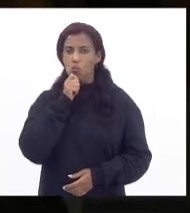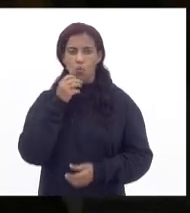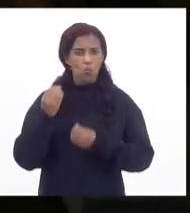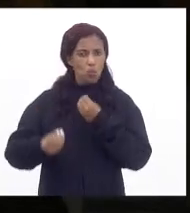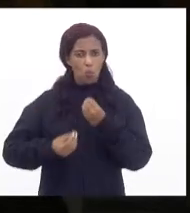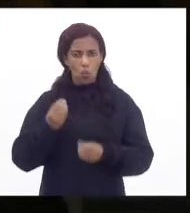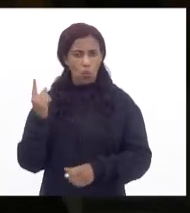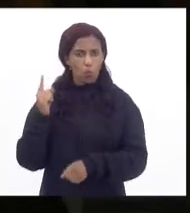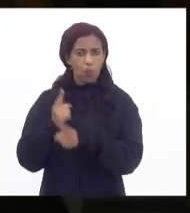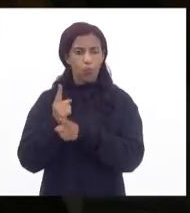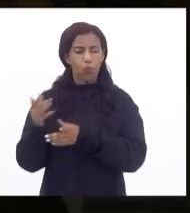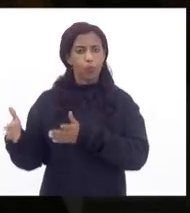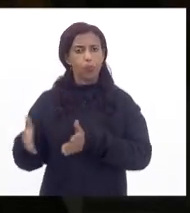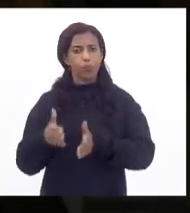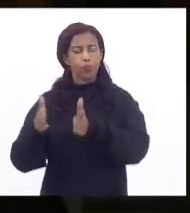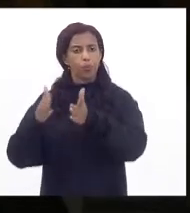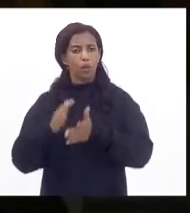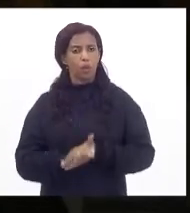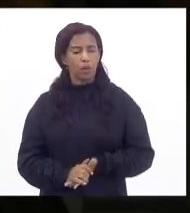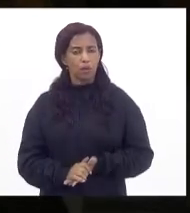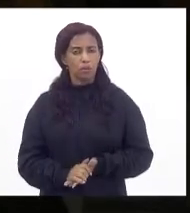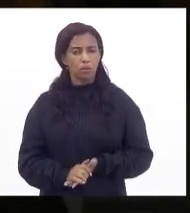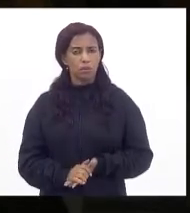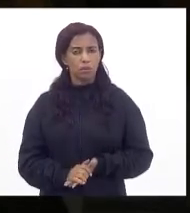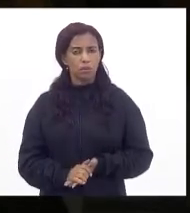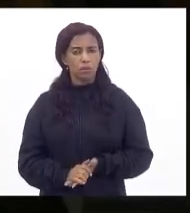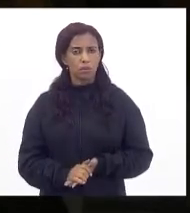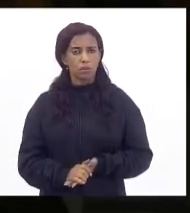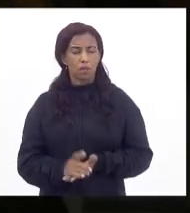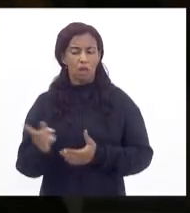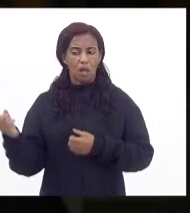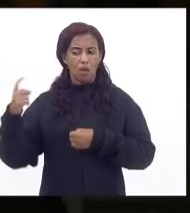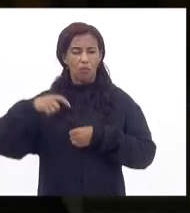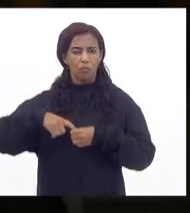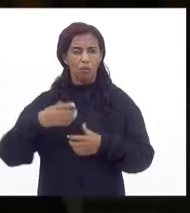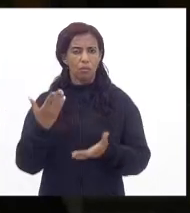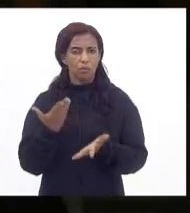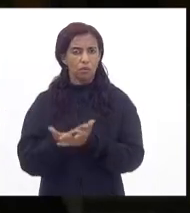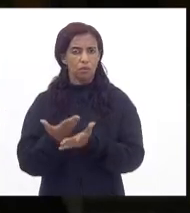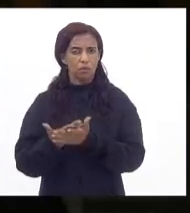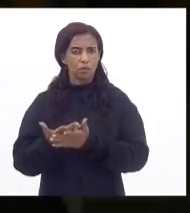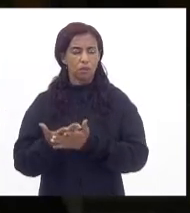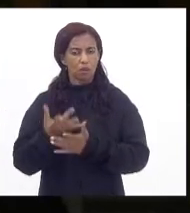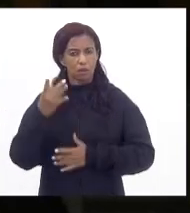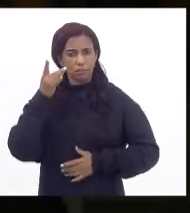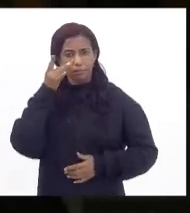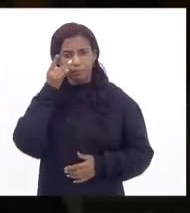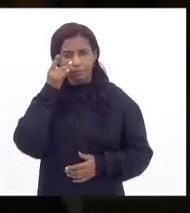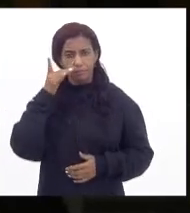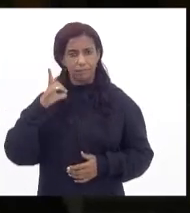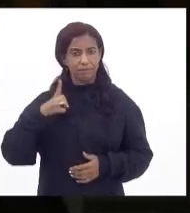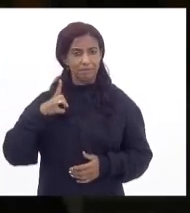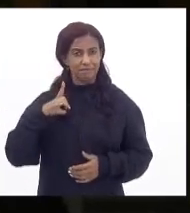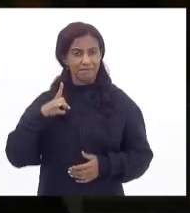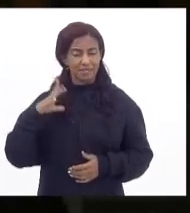fácil sem dúvida nenhuma a retomada das atividades presenciais tem sido fundamentais